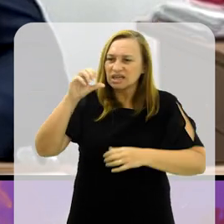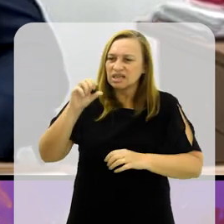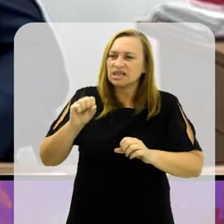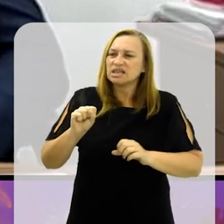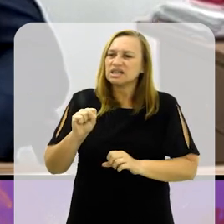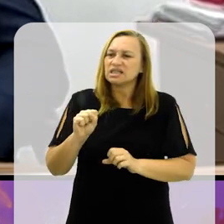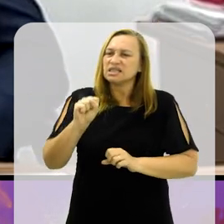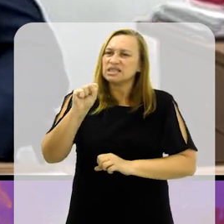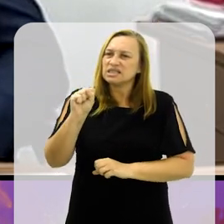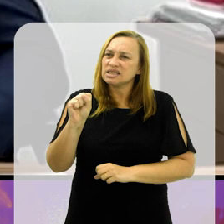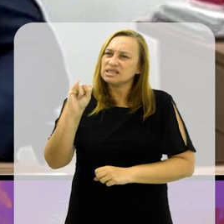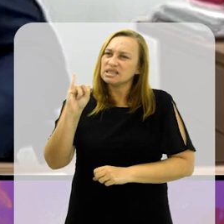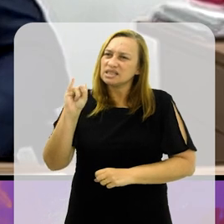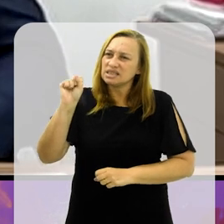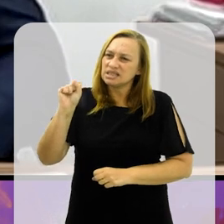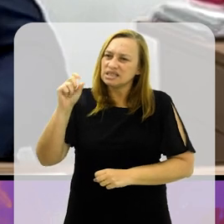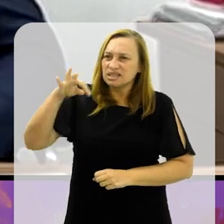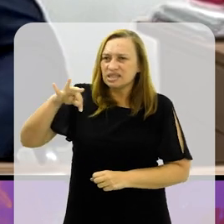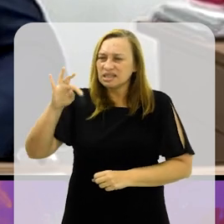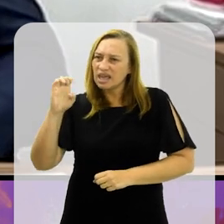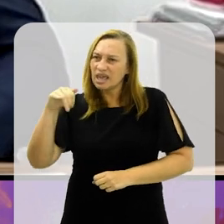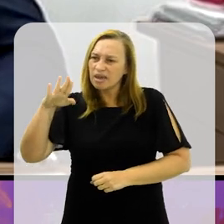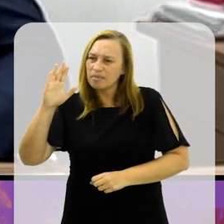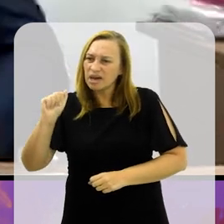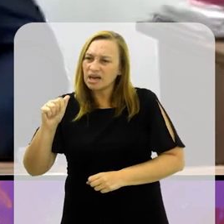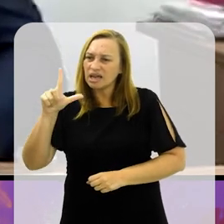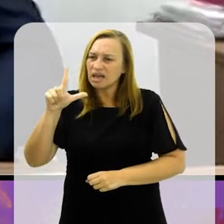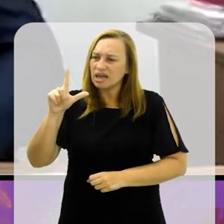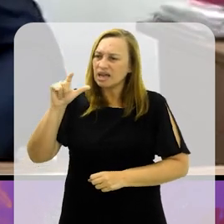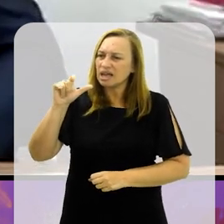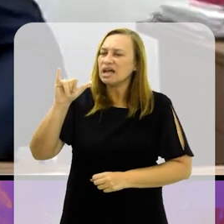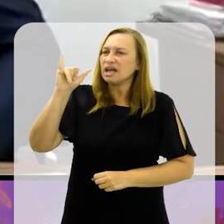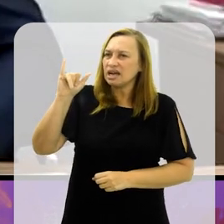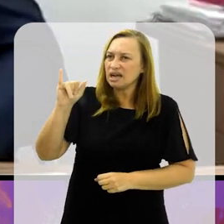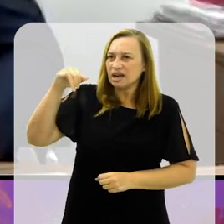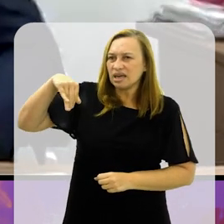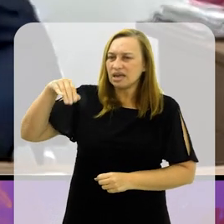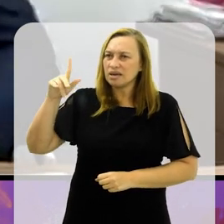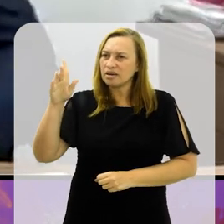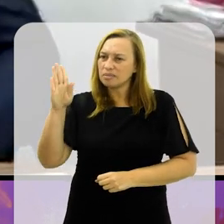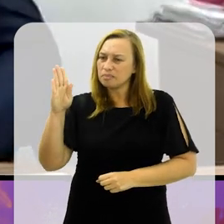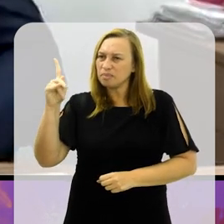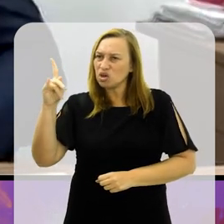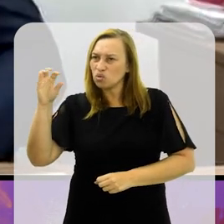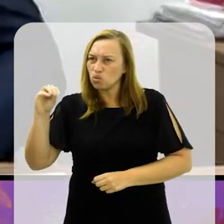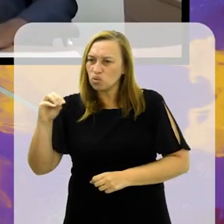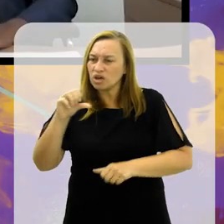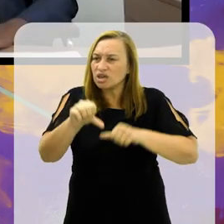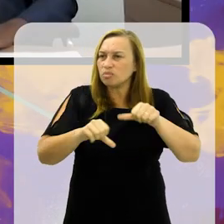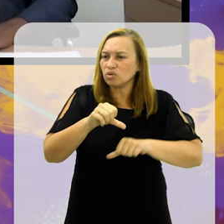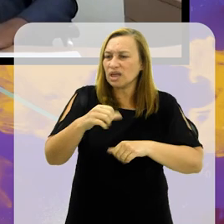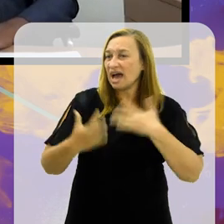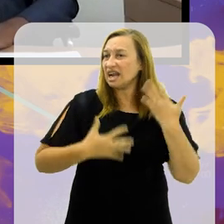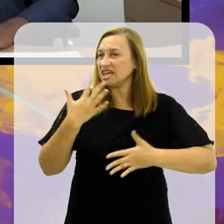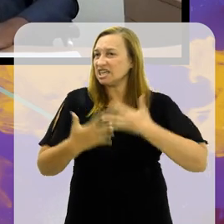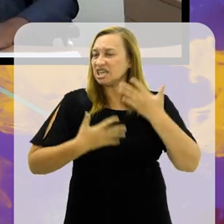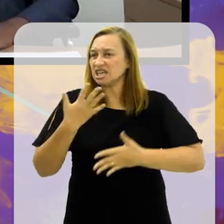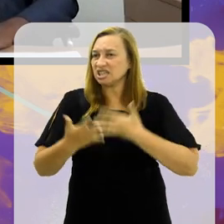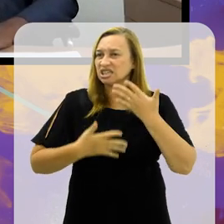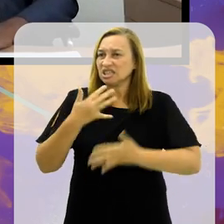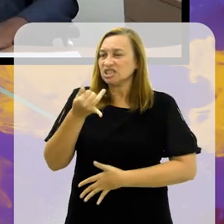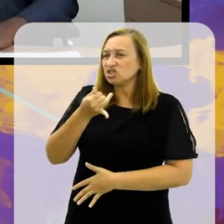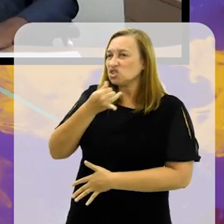límbico, que é uma área que provoca medo, aversão, alegria. Então, se essa área,